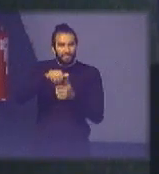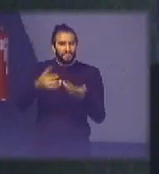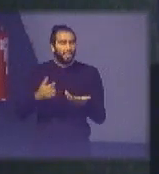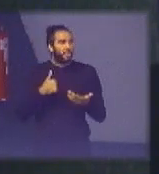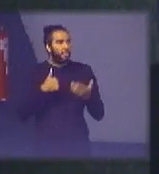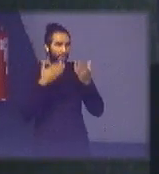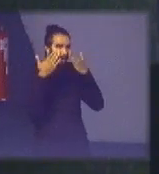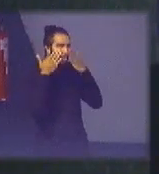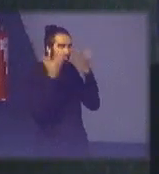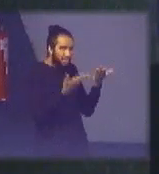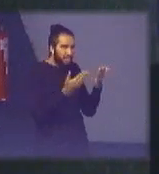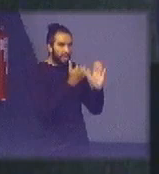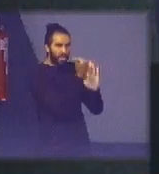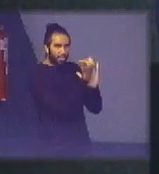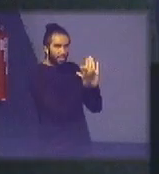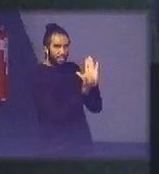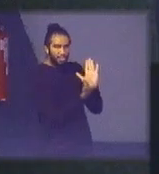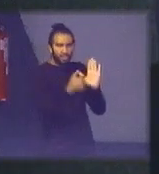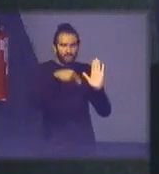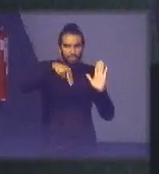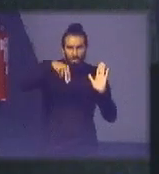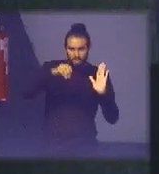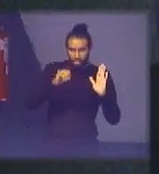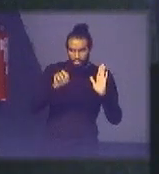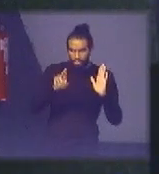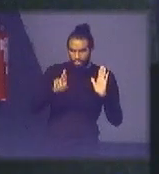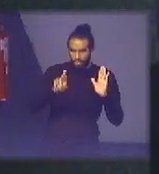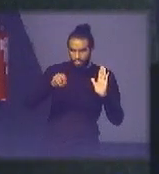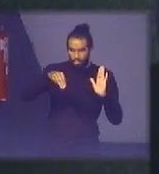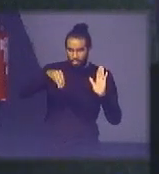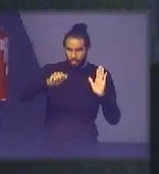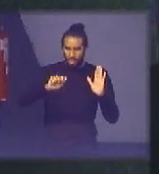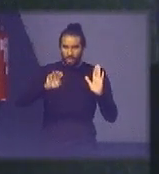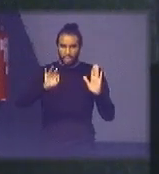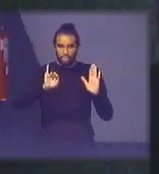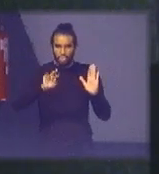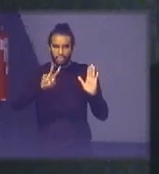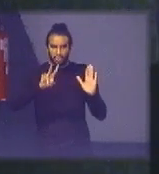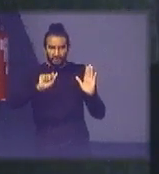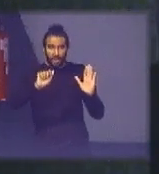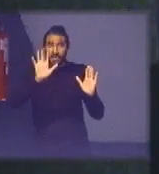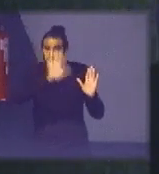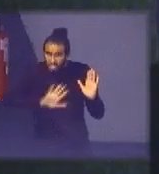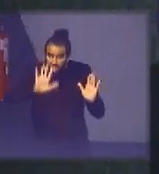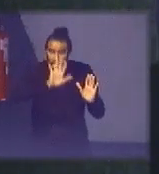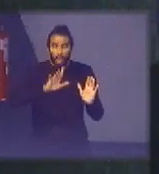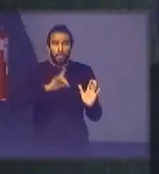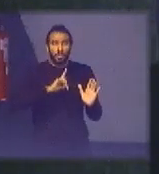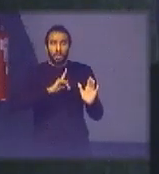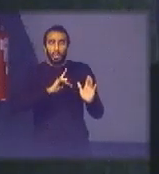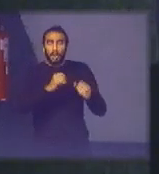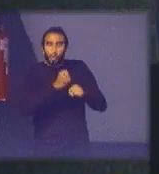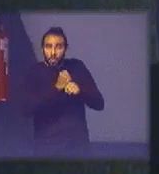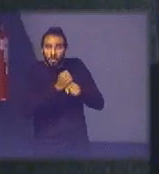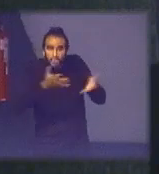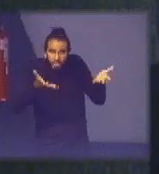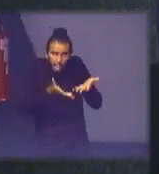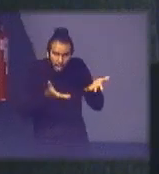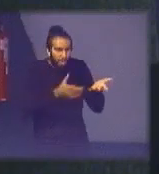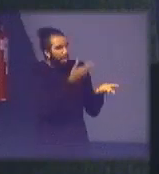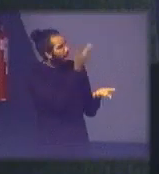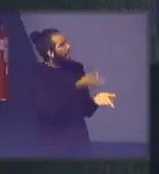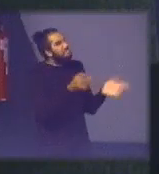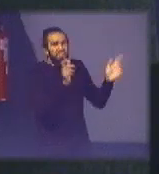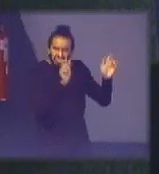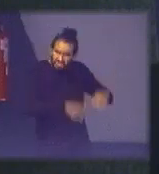um pouco da agenda normativa geral o que a gente tem previsto para esse ano é uma coisa extremamente tangível